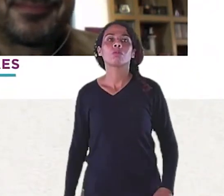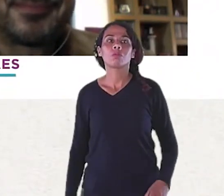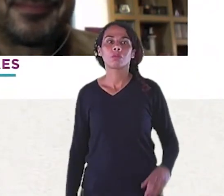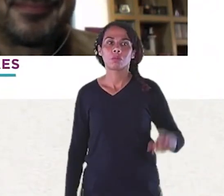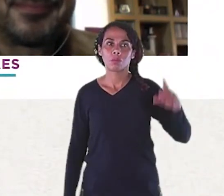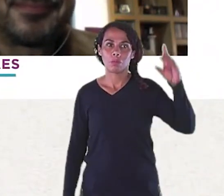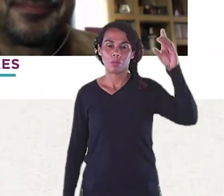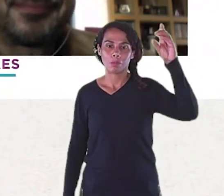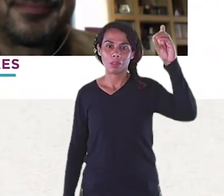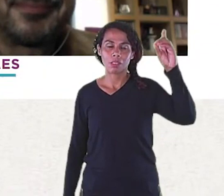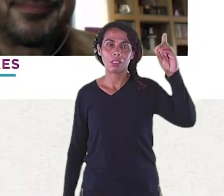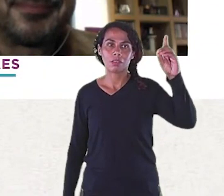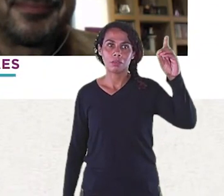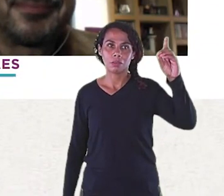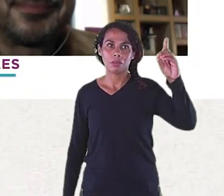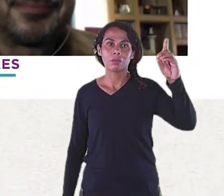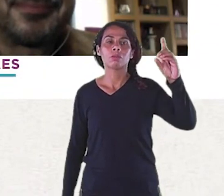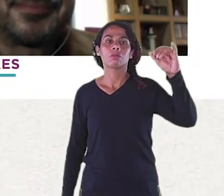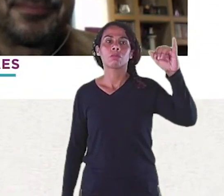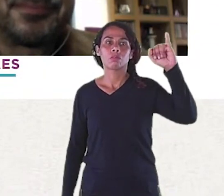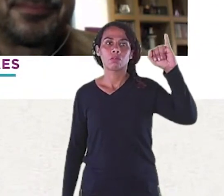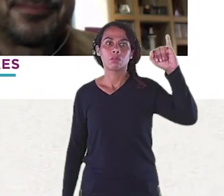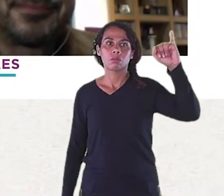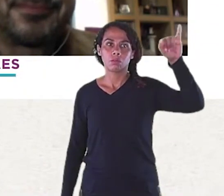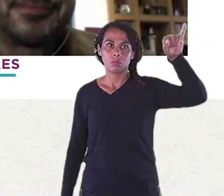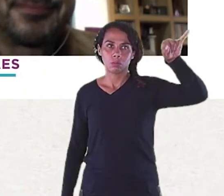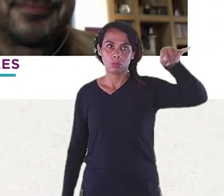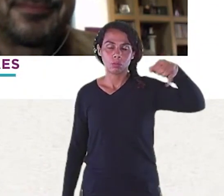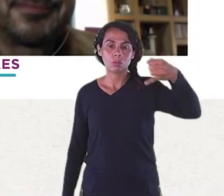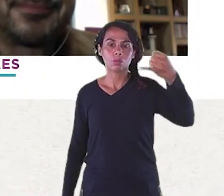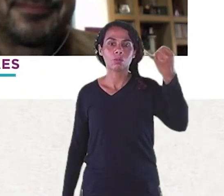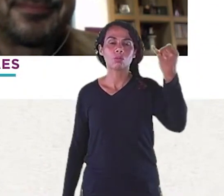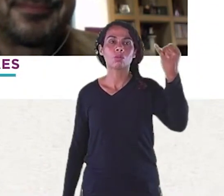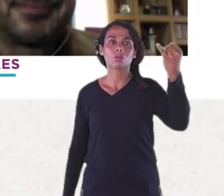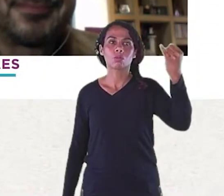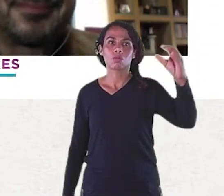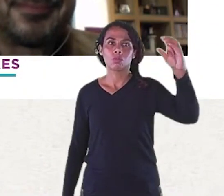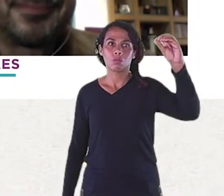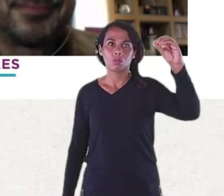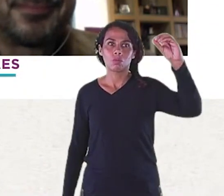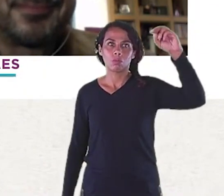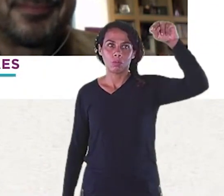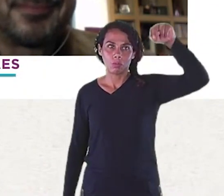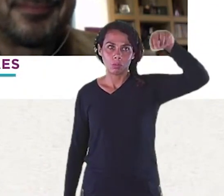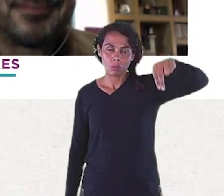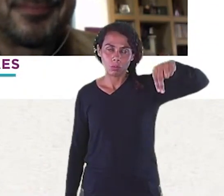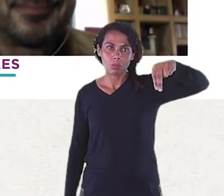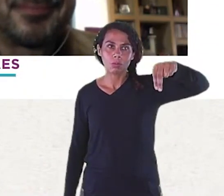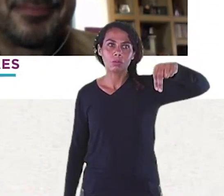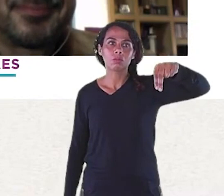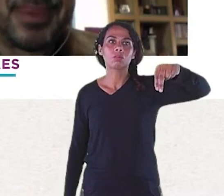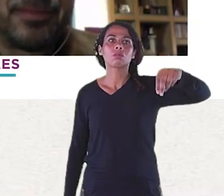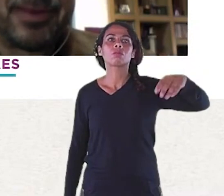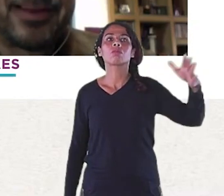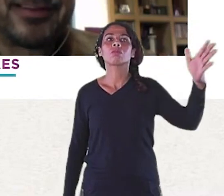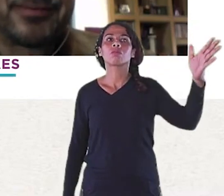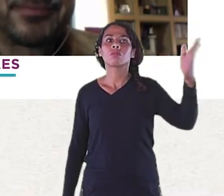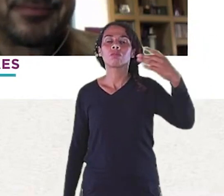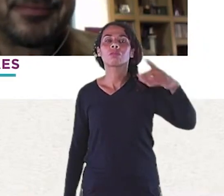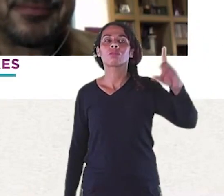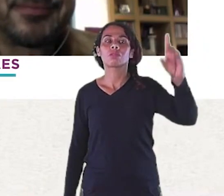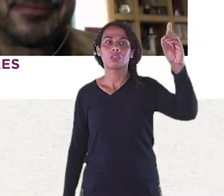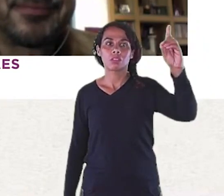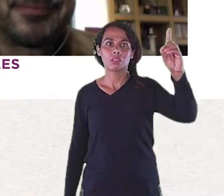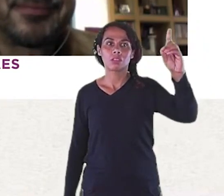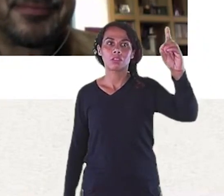Moraes A intérprete de Libras A Trícia da Silva Dos Reis Demonstra como dizer O nome de Dijon